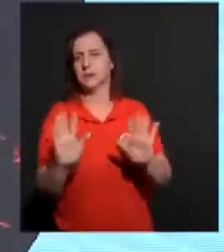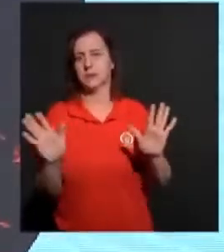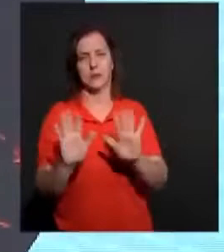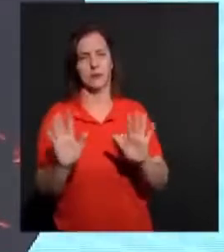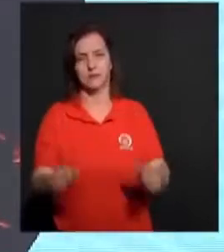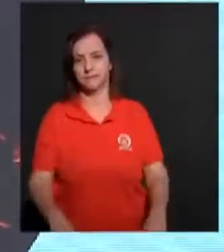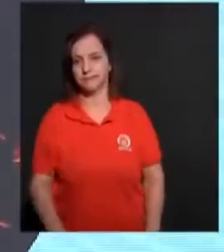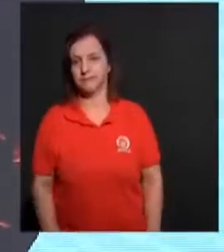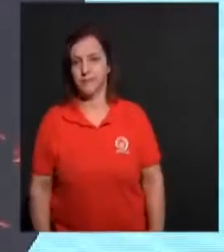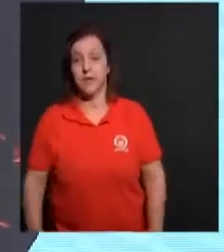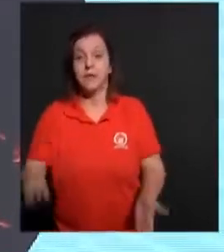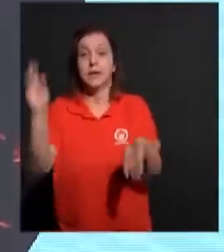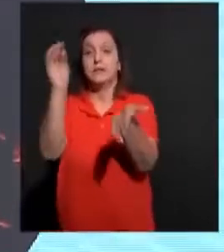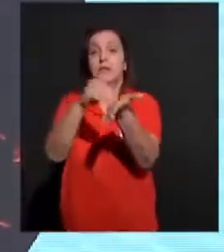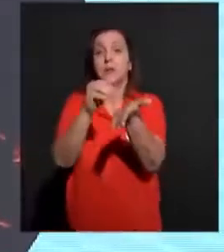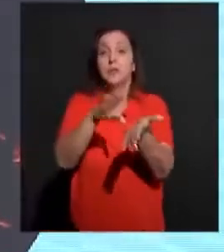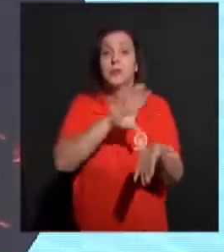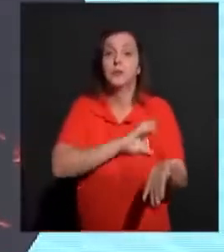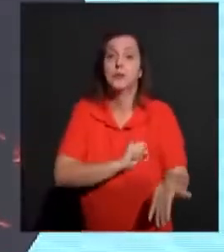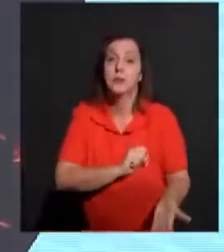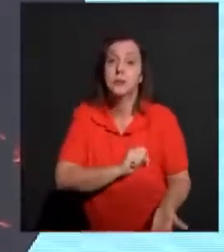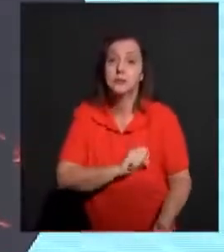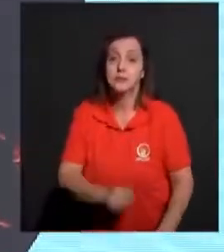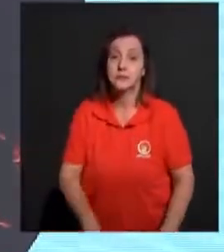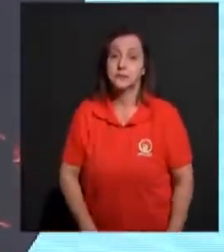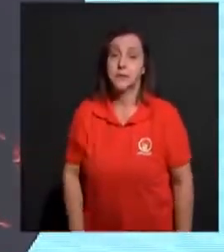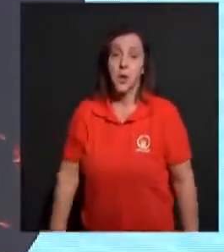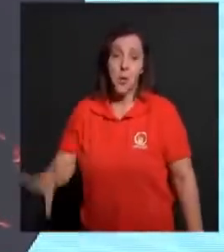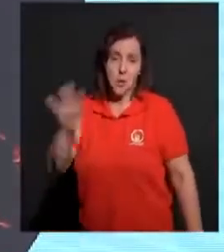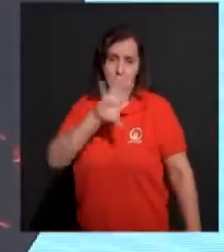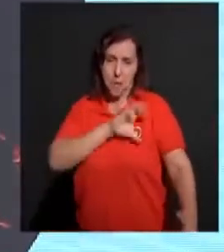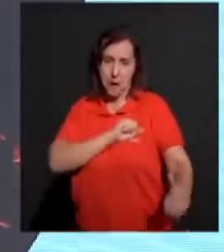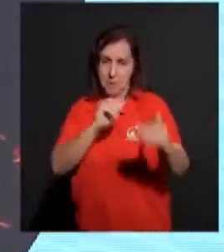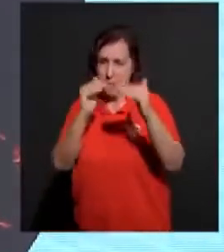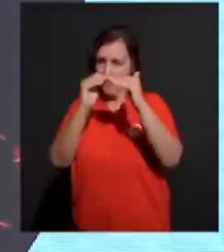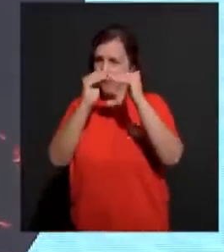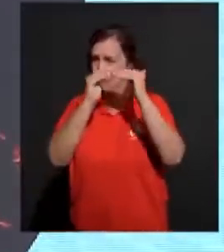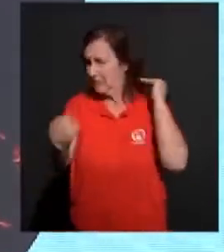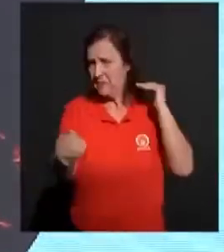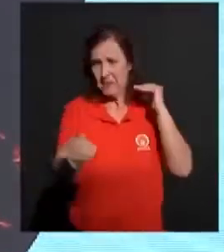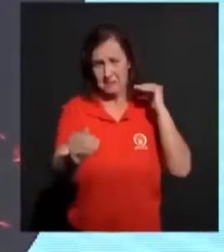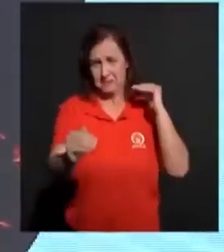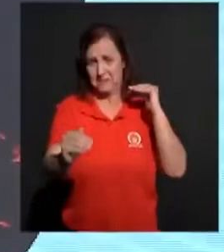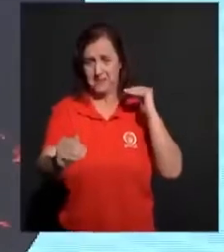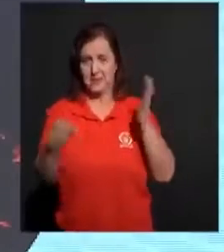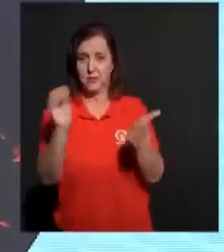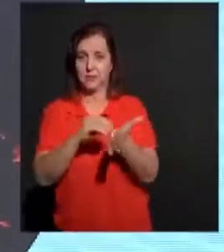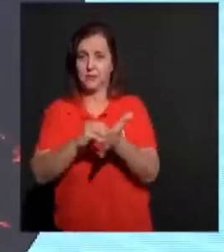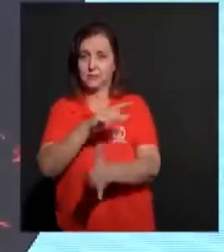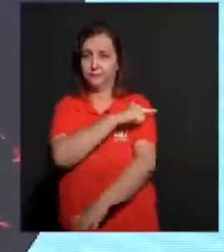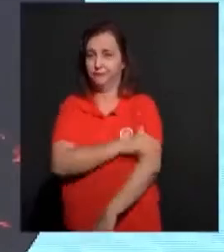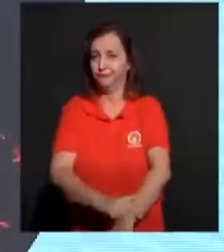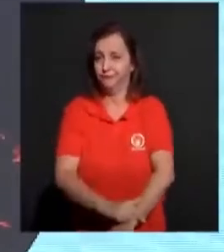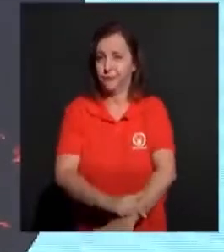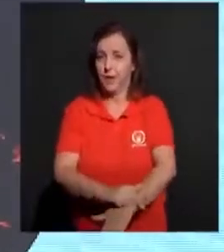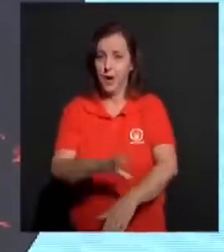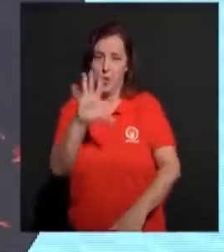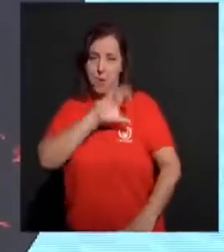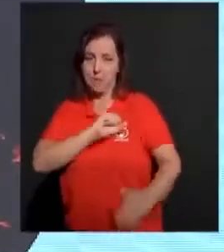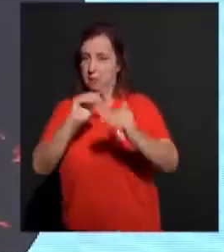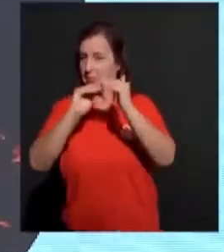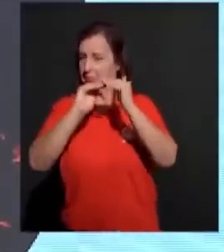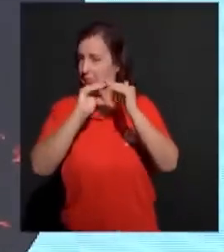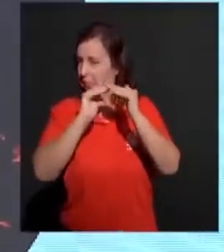tem amor. O amor não porta com indecência. O amor não é indelicado. Ele não é rude.